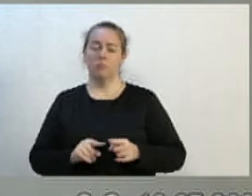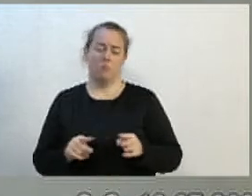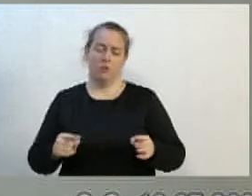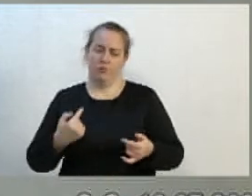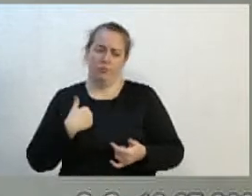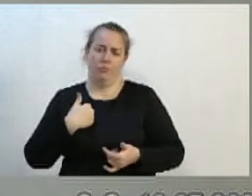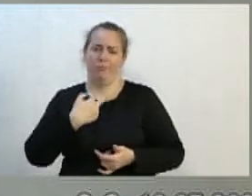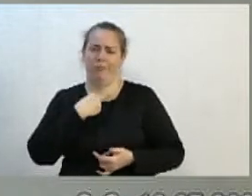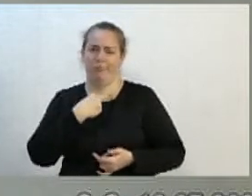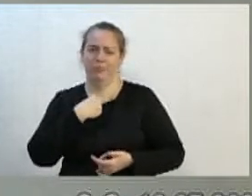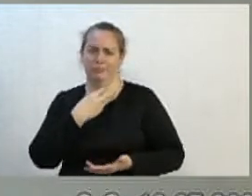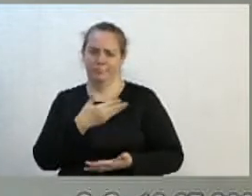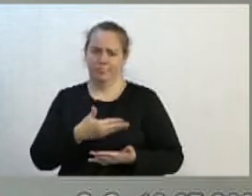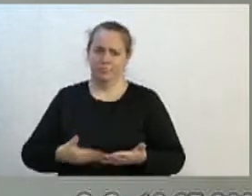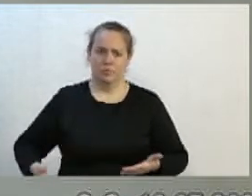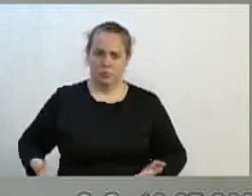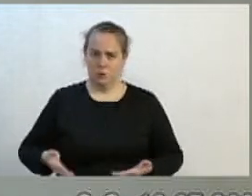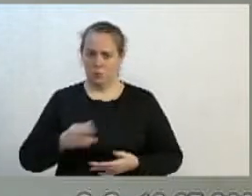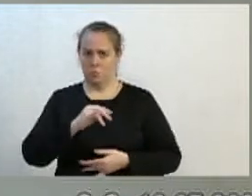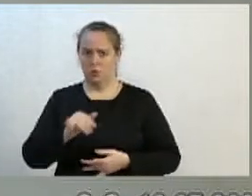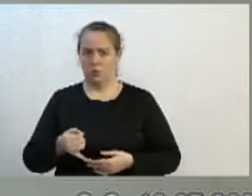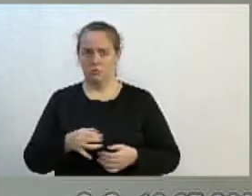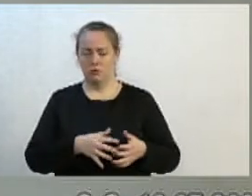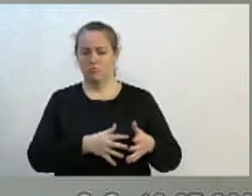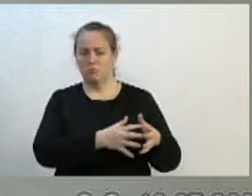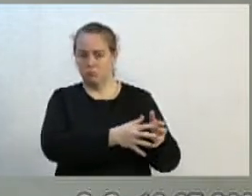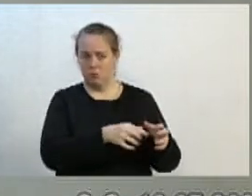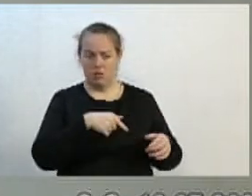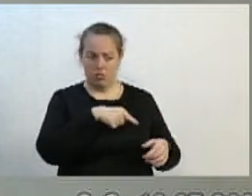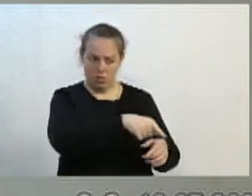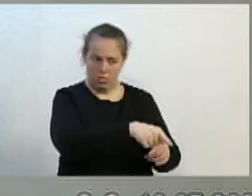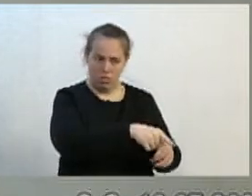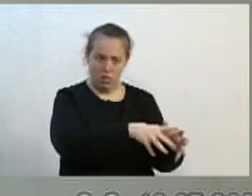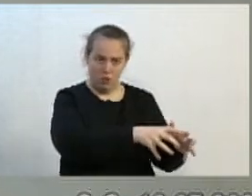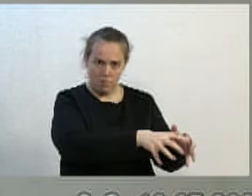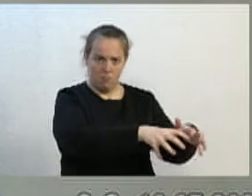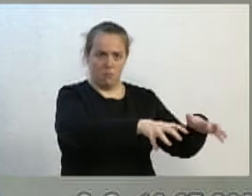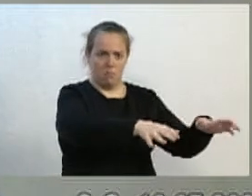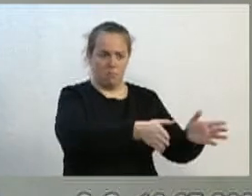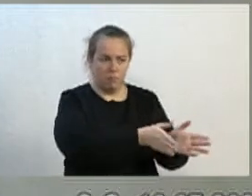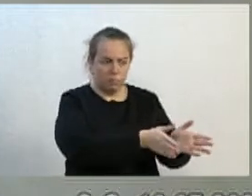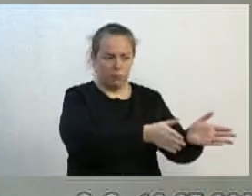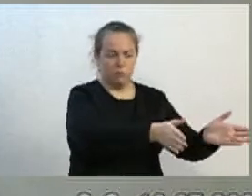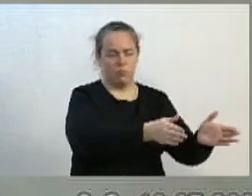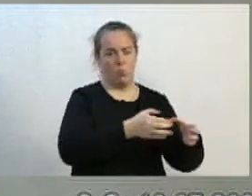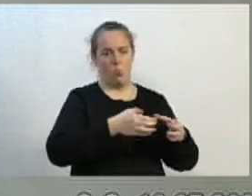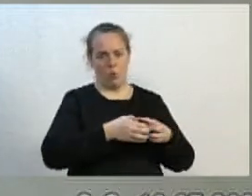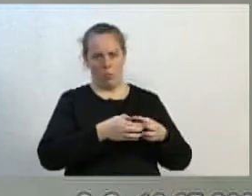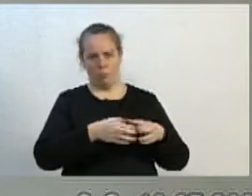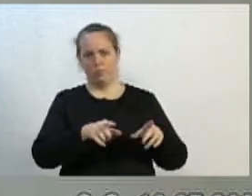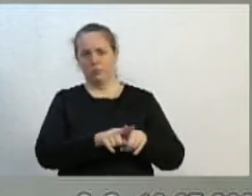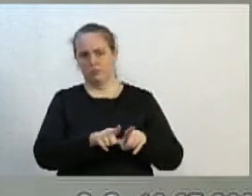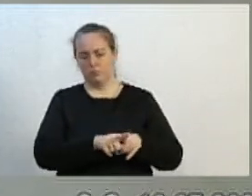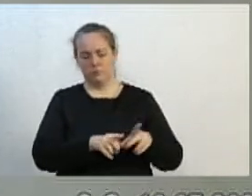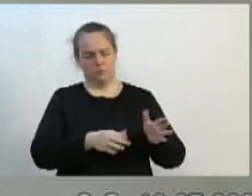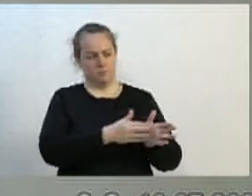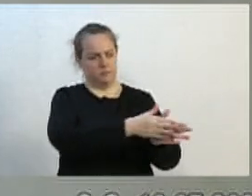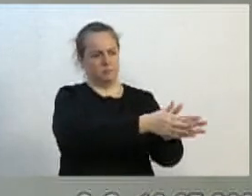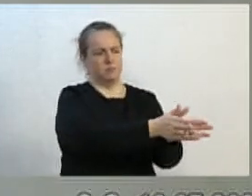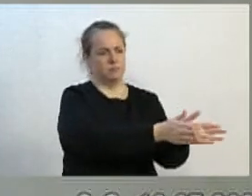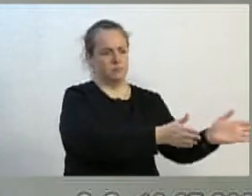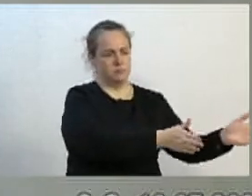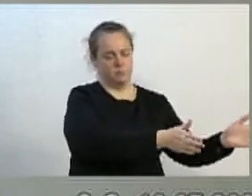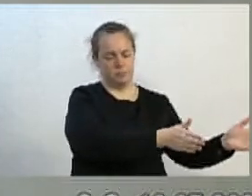oportunidade de distingui-los em dois grupos também bem caracterizados, os canalhas